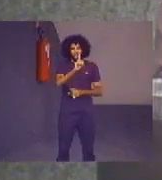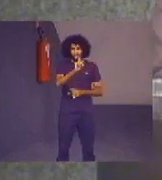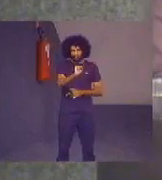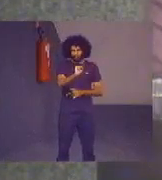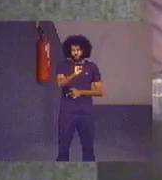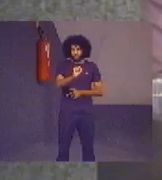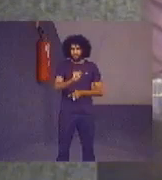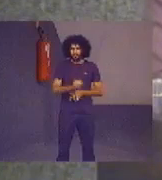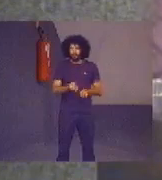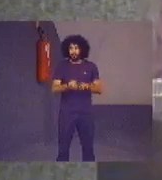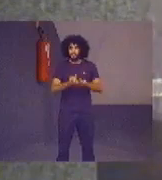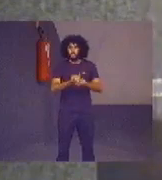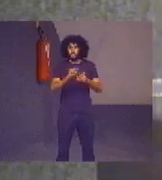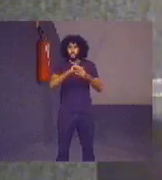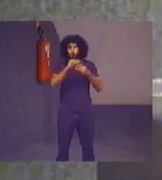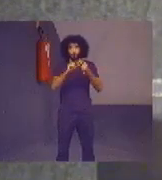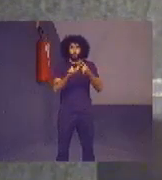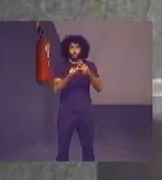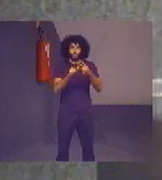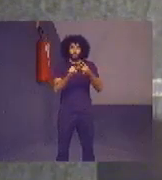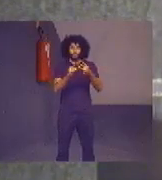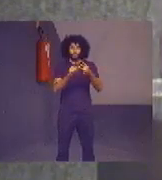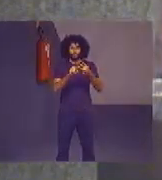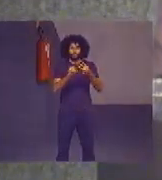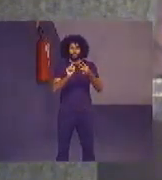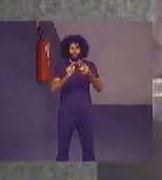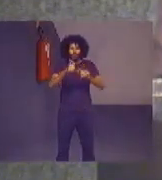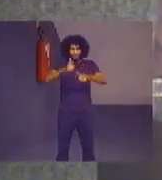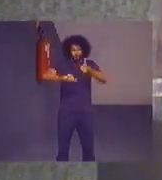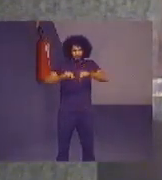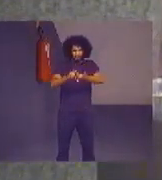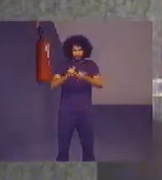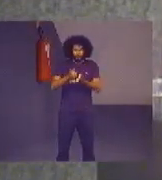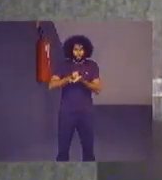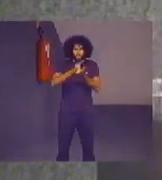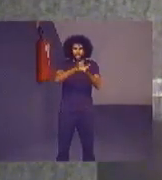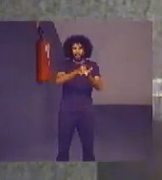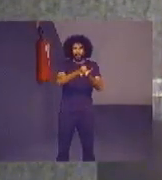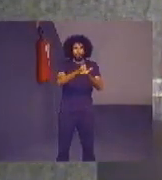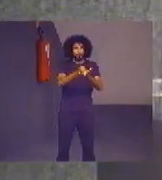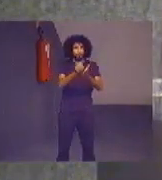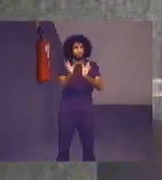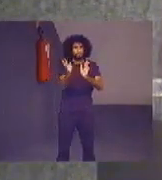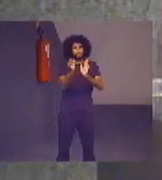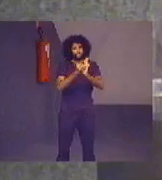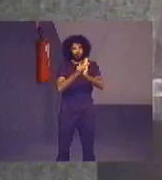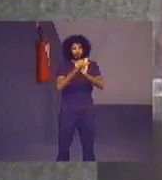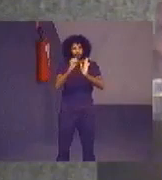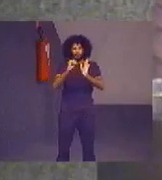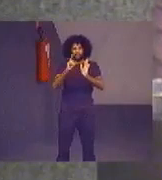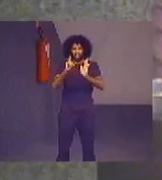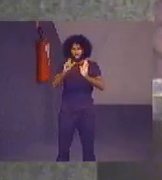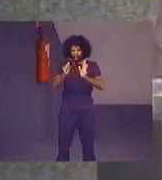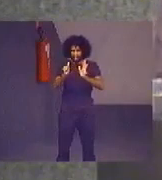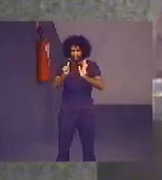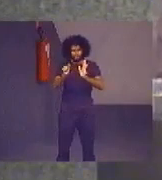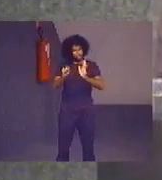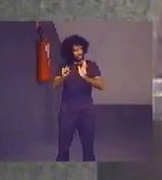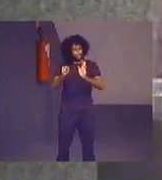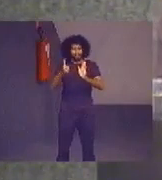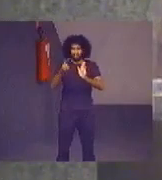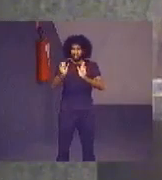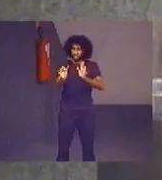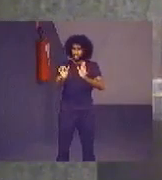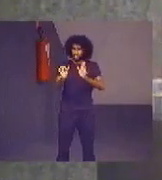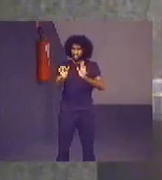A terceira abordagem é avaliar e apoiar a implementação do ODS 16, que se refere às